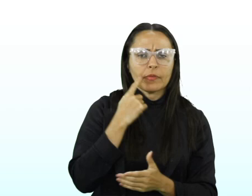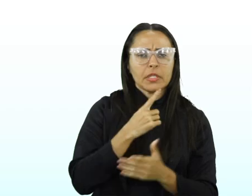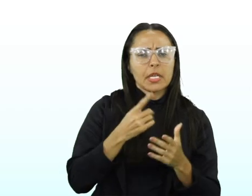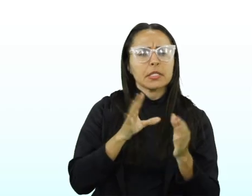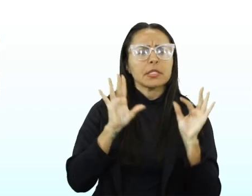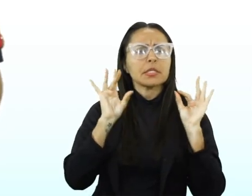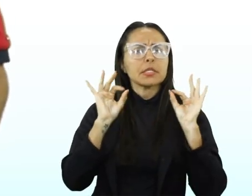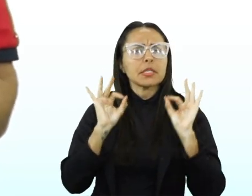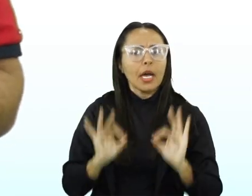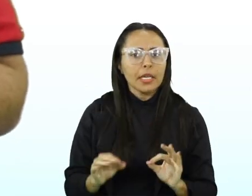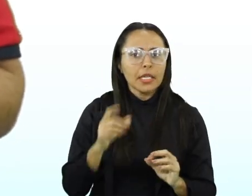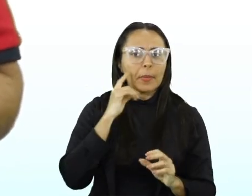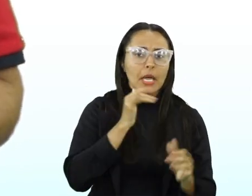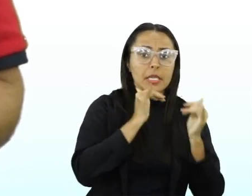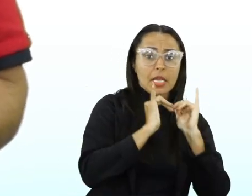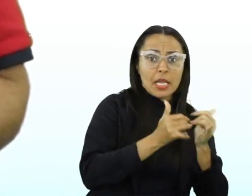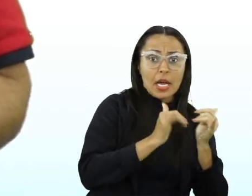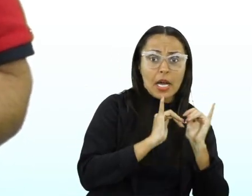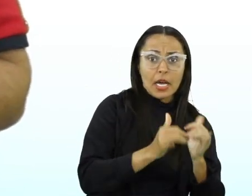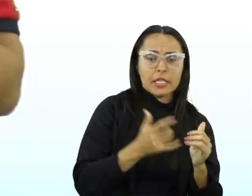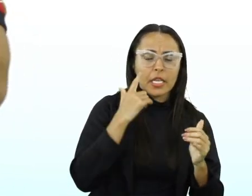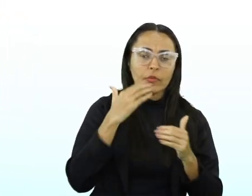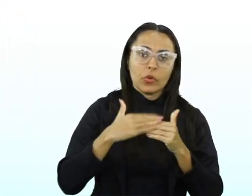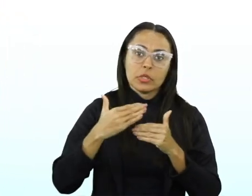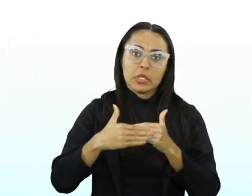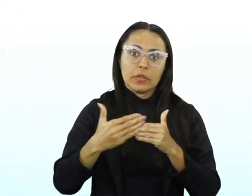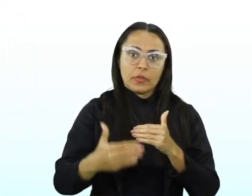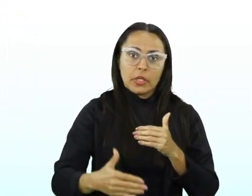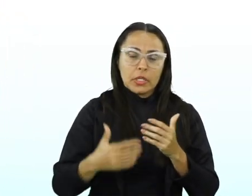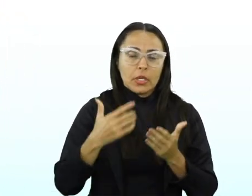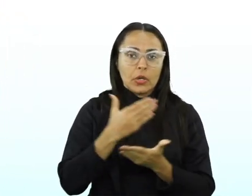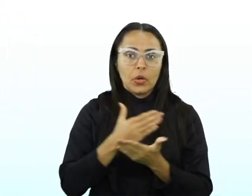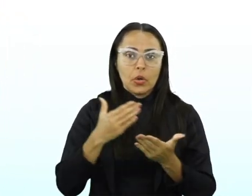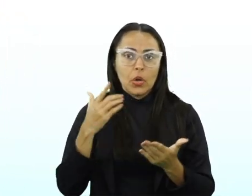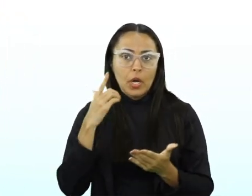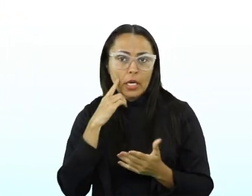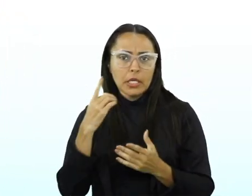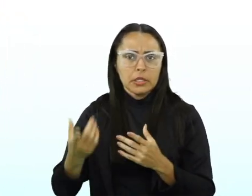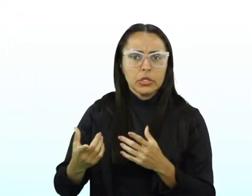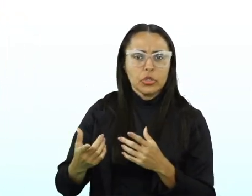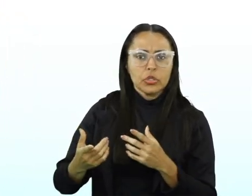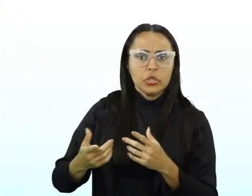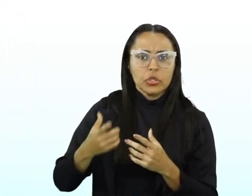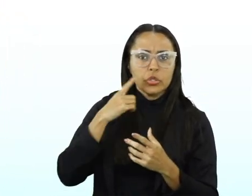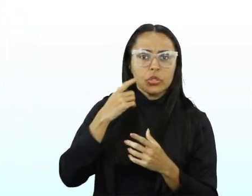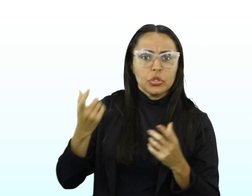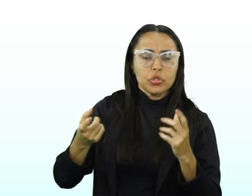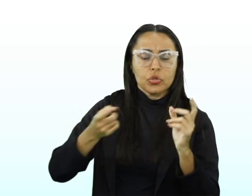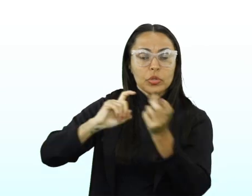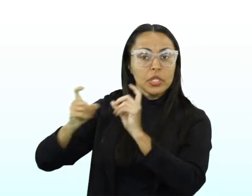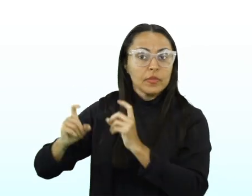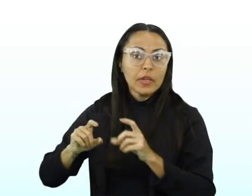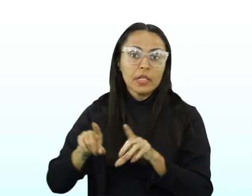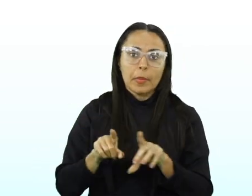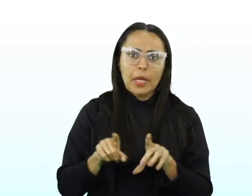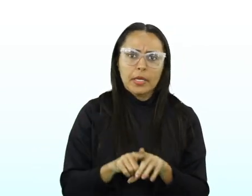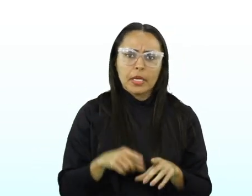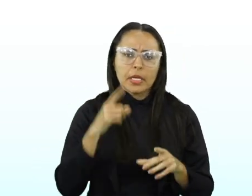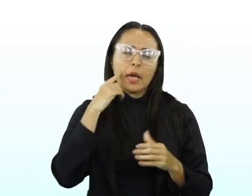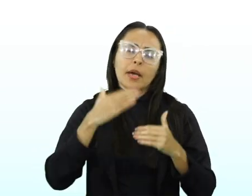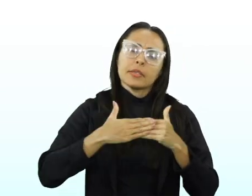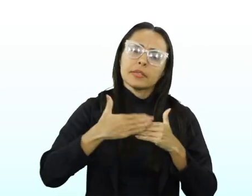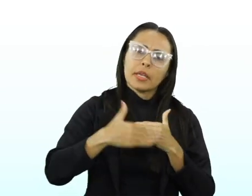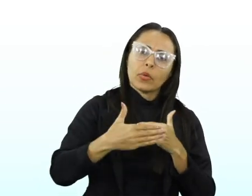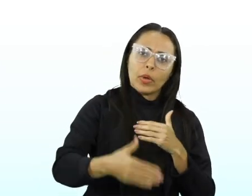exatamente se é narrativa, se apresenta uma sequência narrativa ou descritiva. E aí a gente vai dar uma olhada hoje exatamente nessas sequências